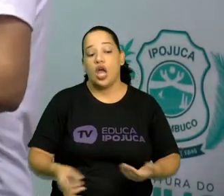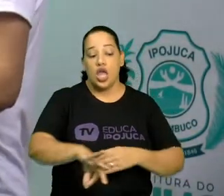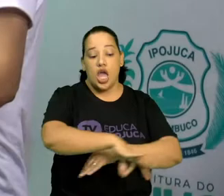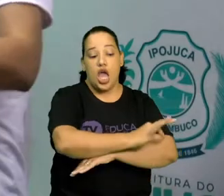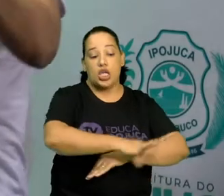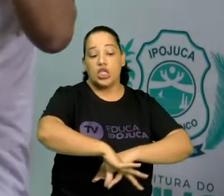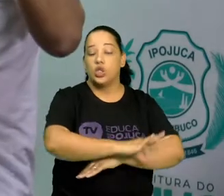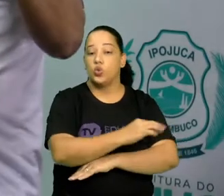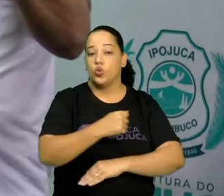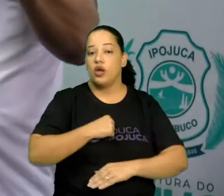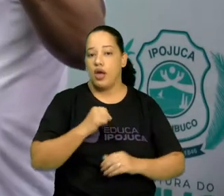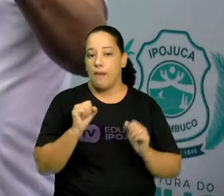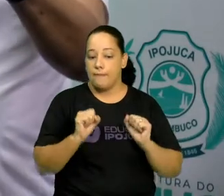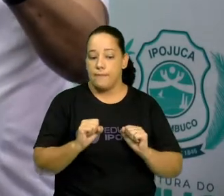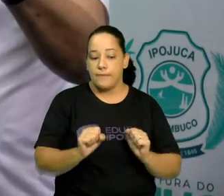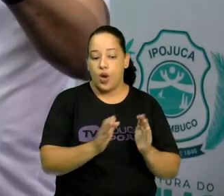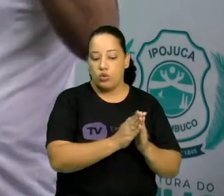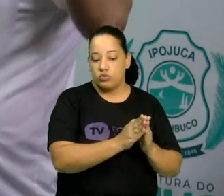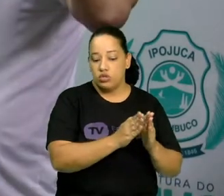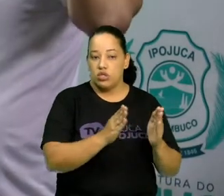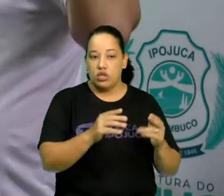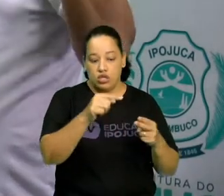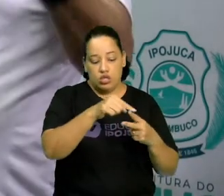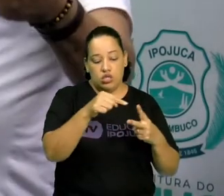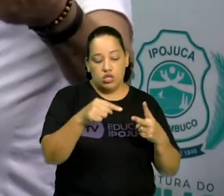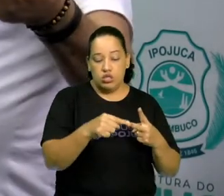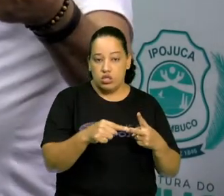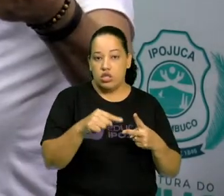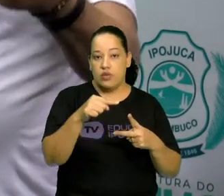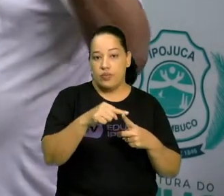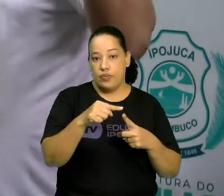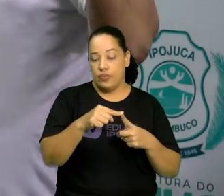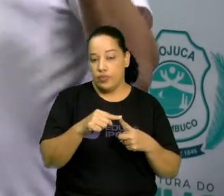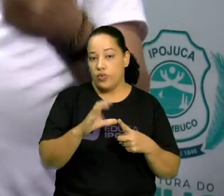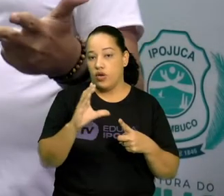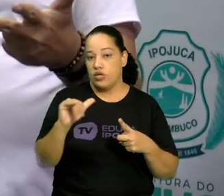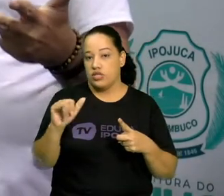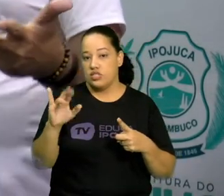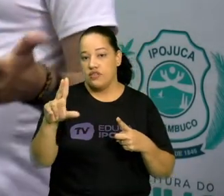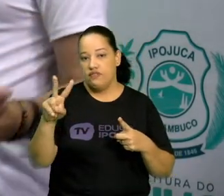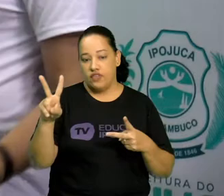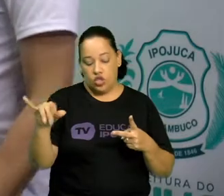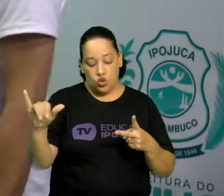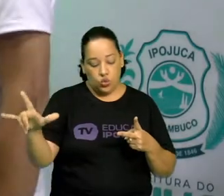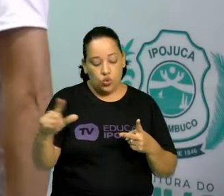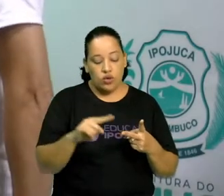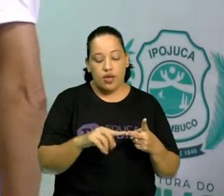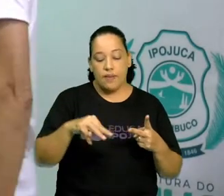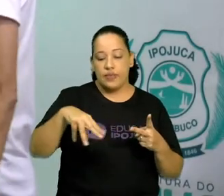ela pode ser dividida em civil, militar e religiosa.